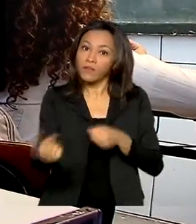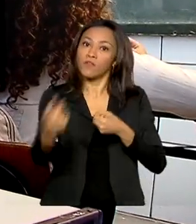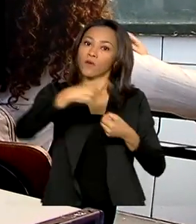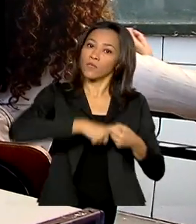presenciais. um emergencial projetos pedagógicos. O